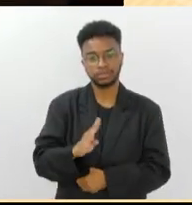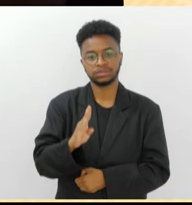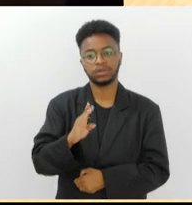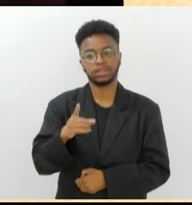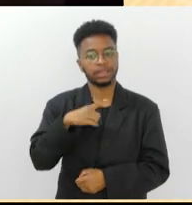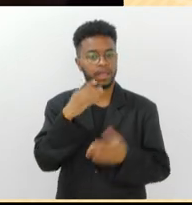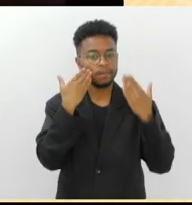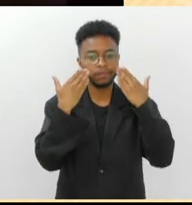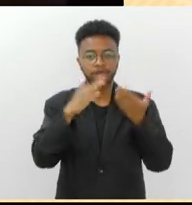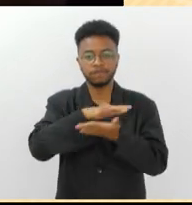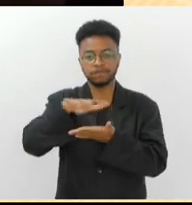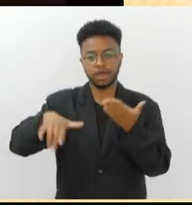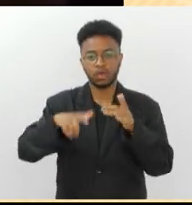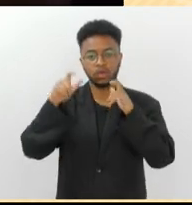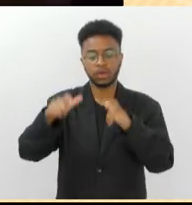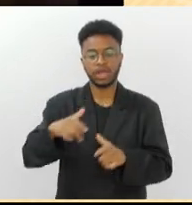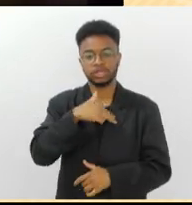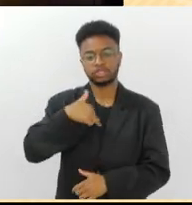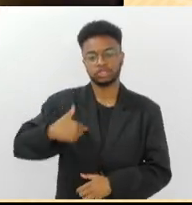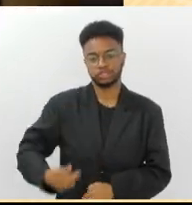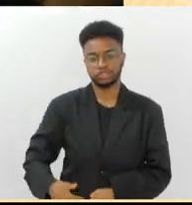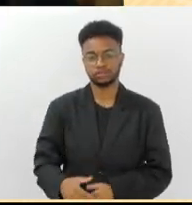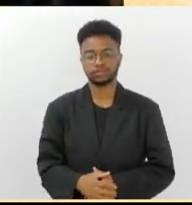série de apresentações em Pequim, na China.